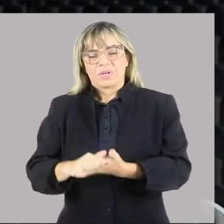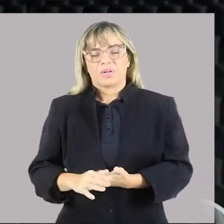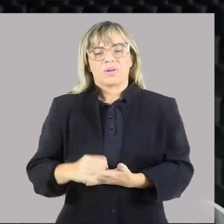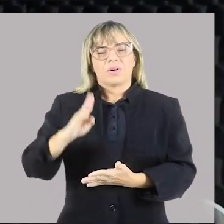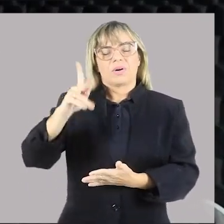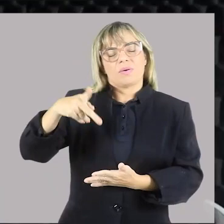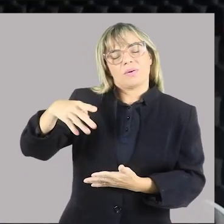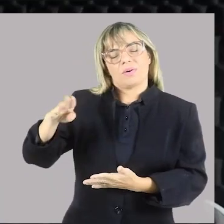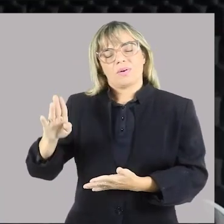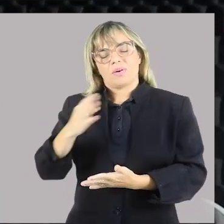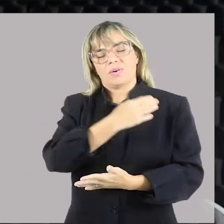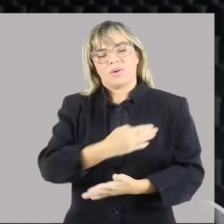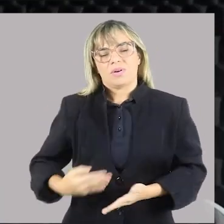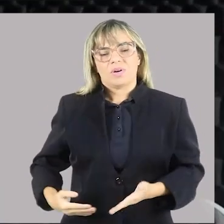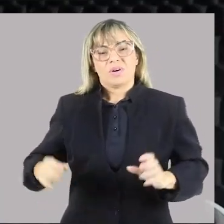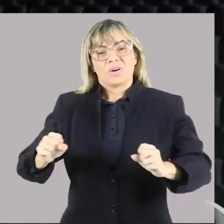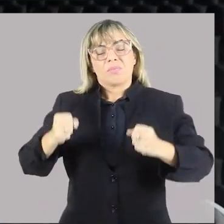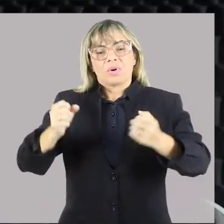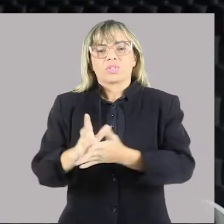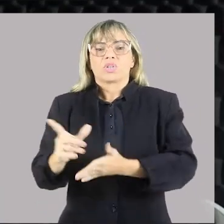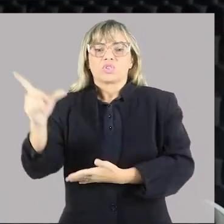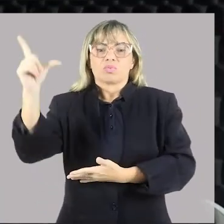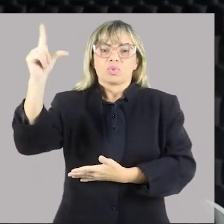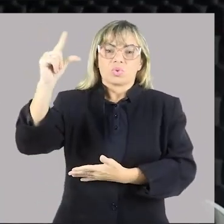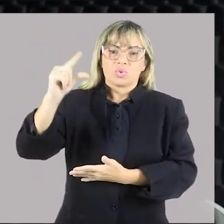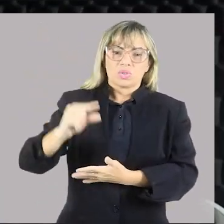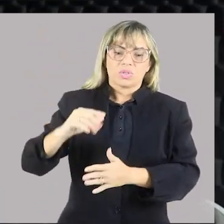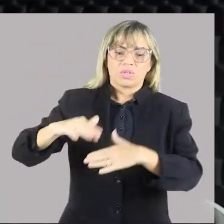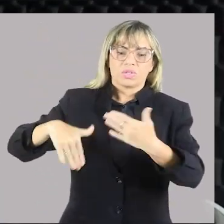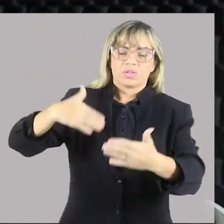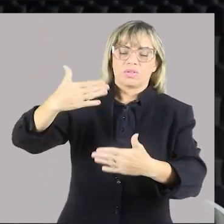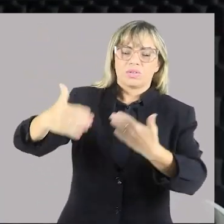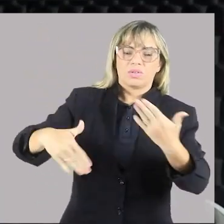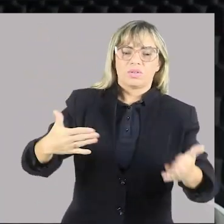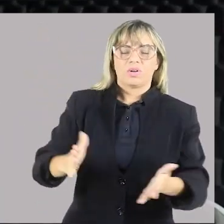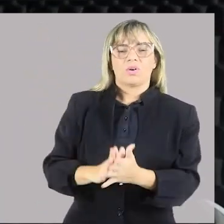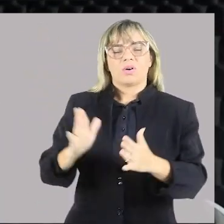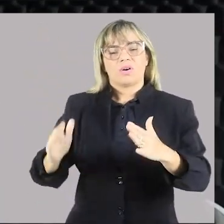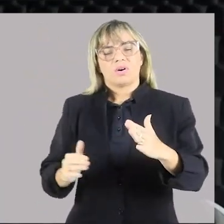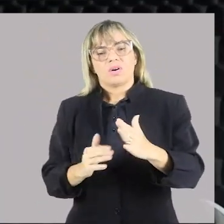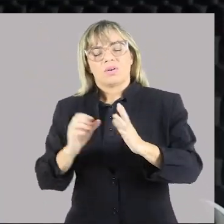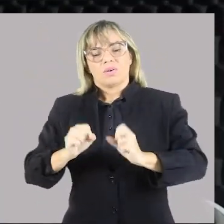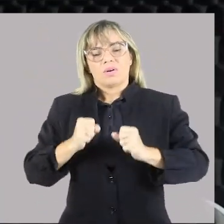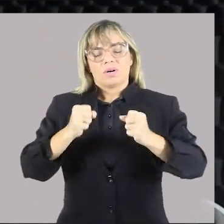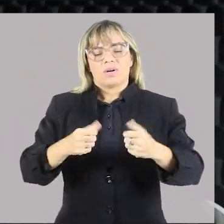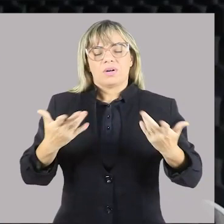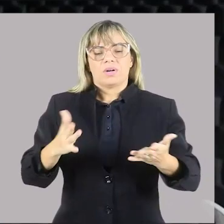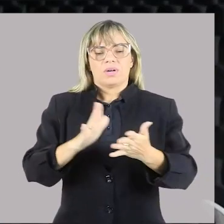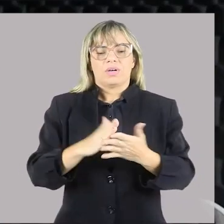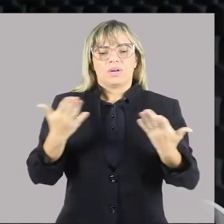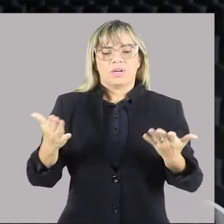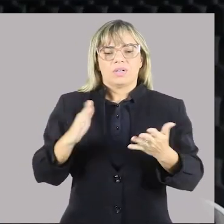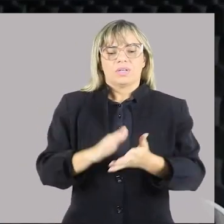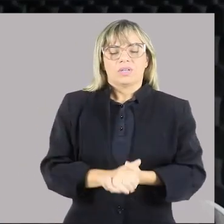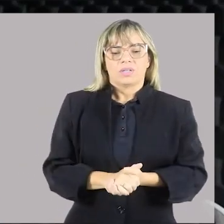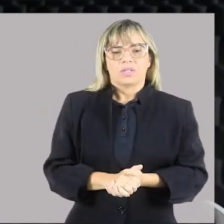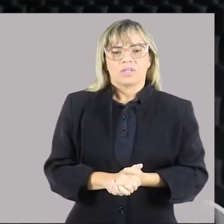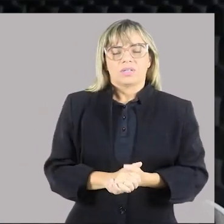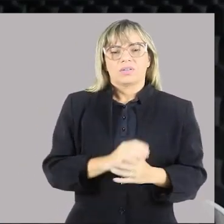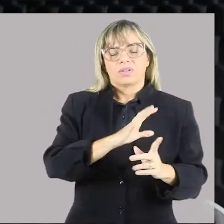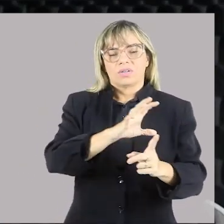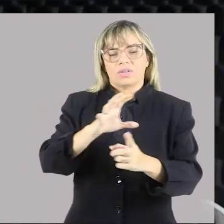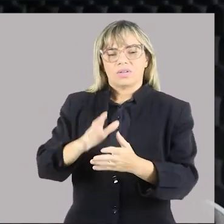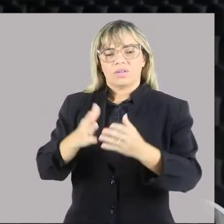políticas, para que possa diminuir o máximo possível. Entretanto, a gente sabe que alguns agentes, que os